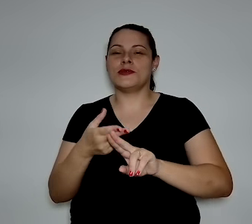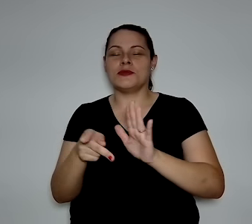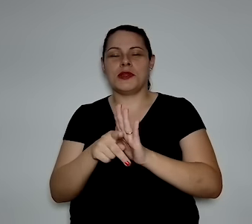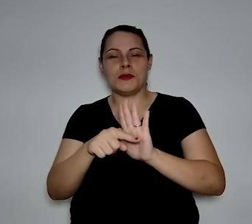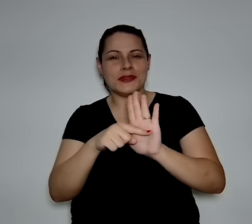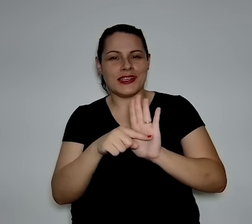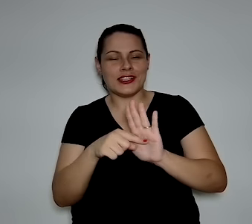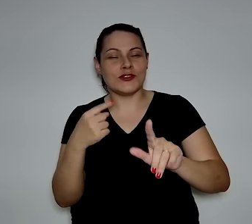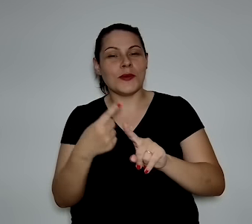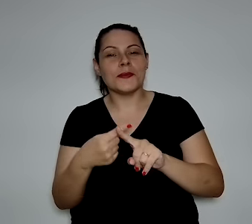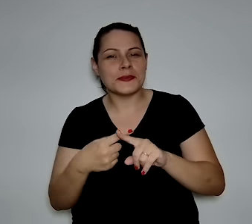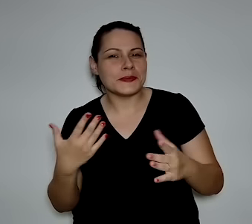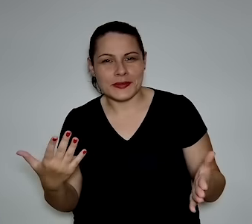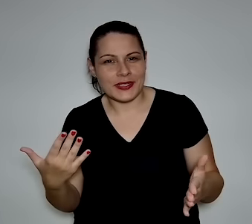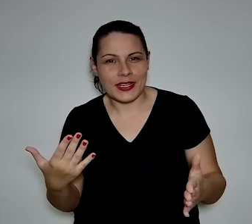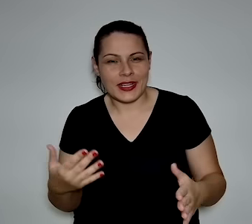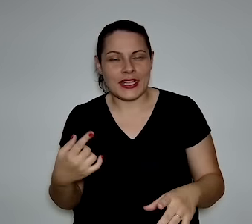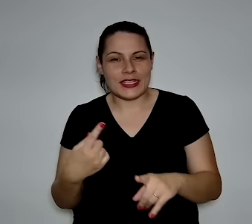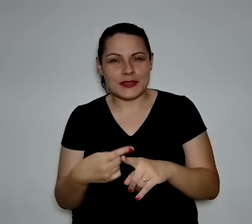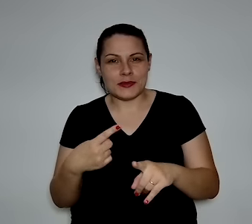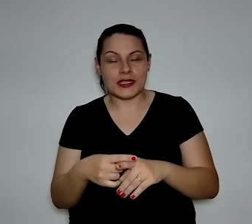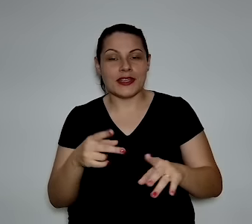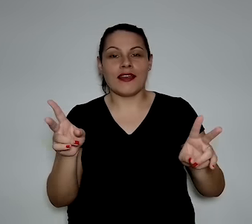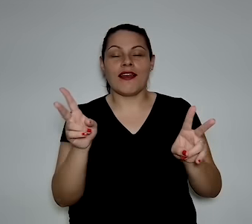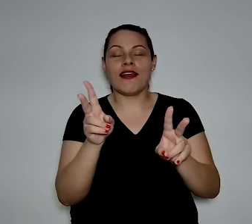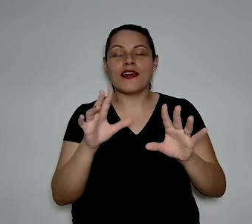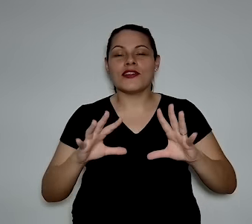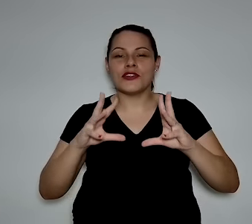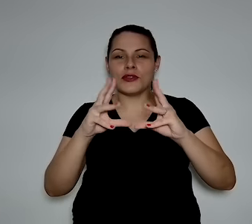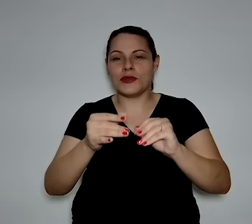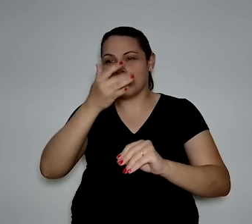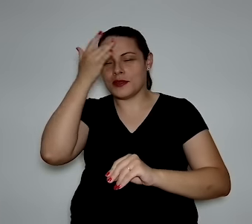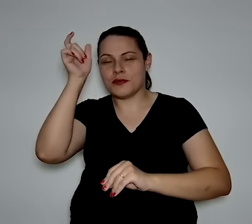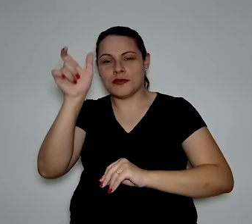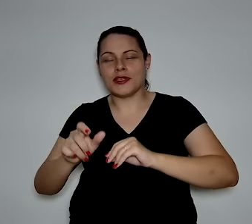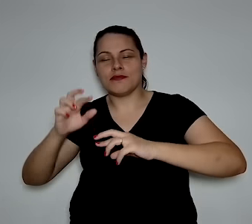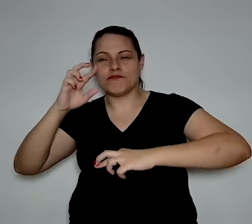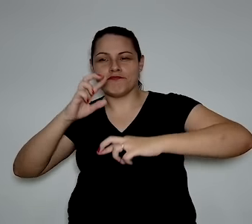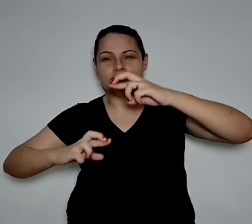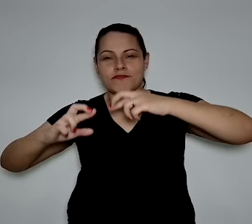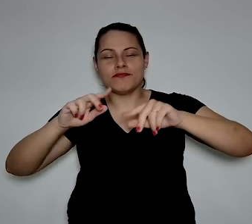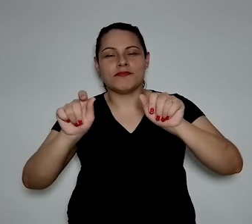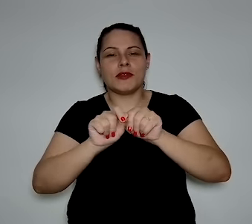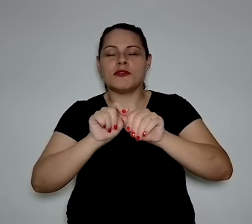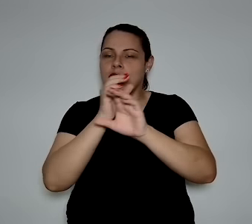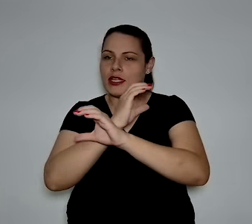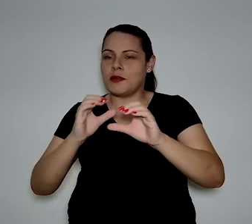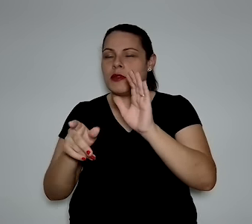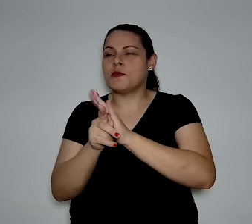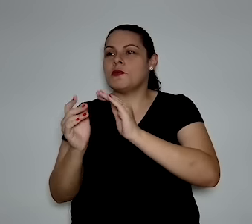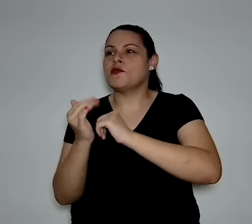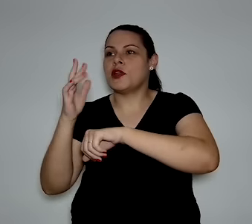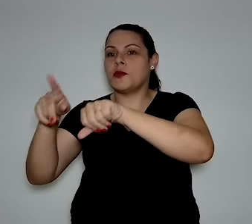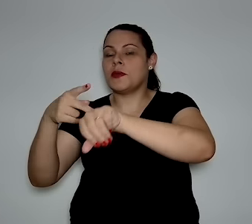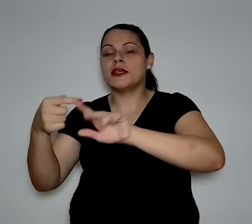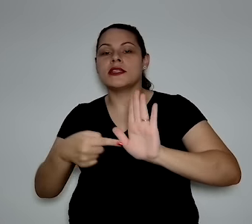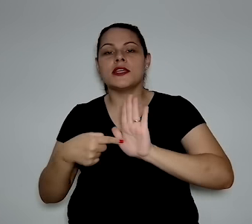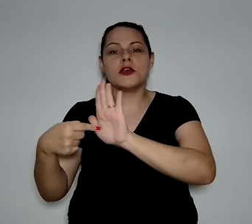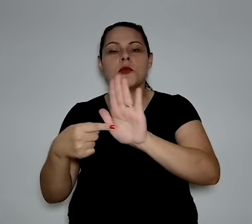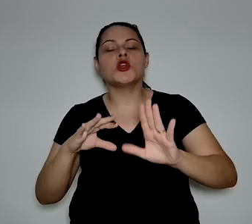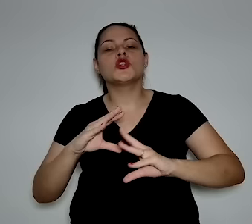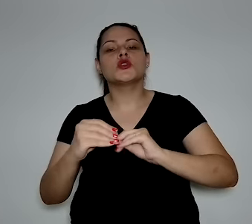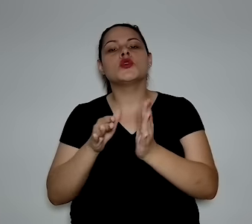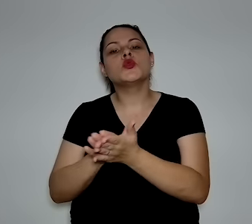não se pratica. Mas por quê? Porque há consultorias, com credibilidade internacional, que